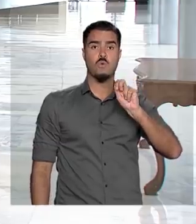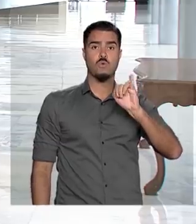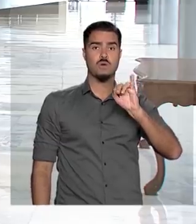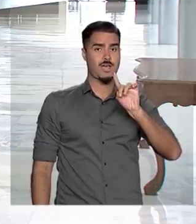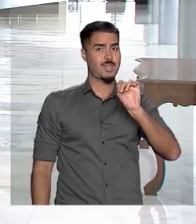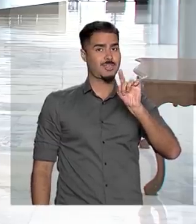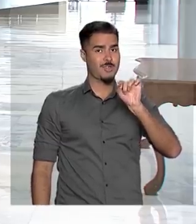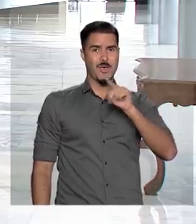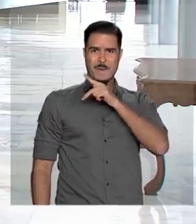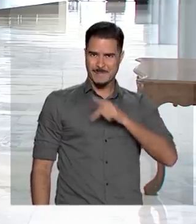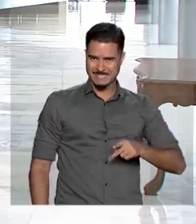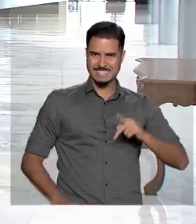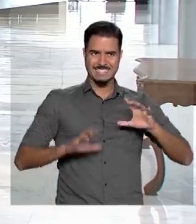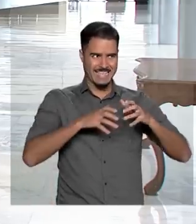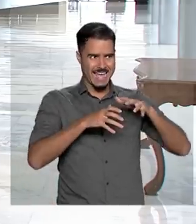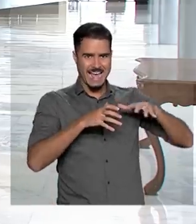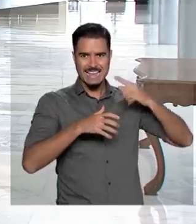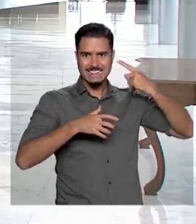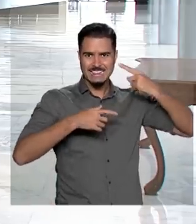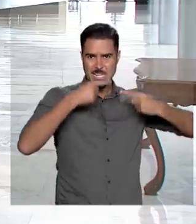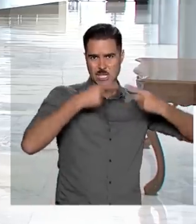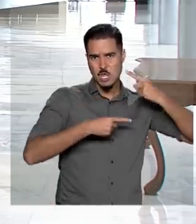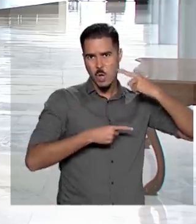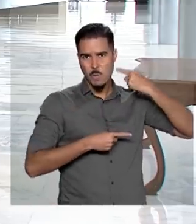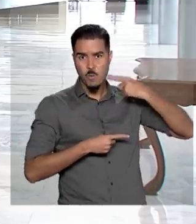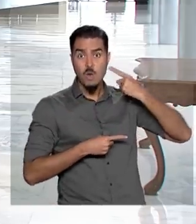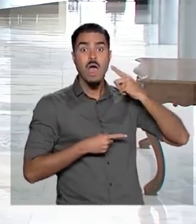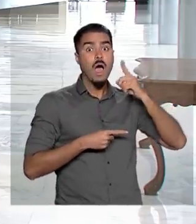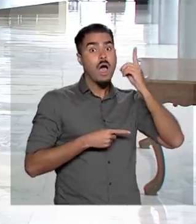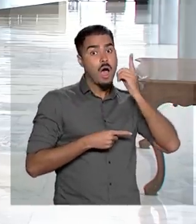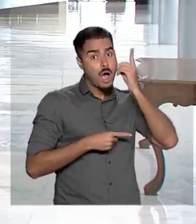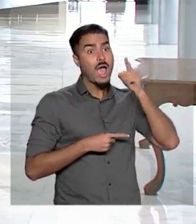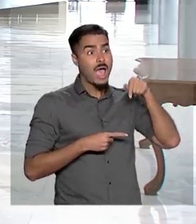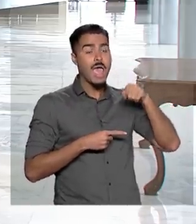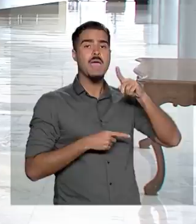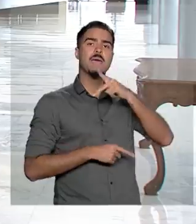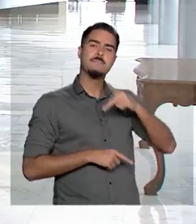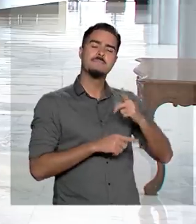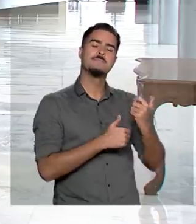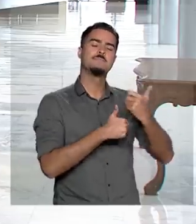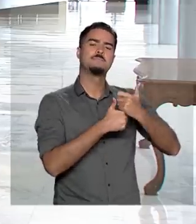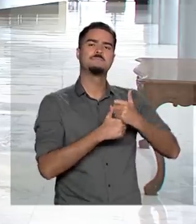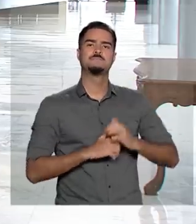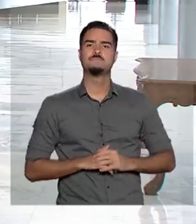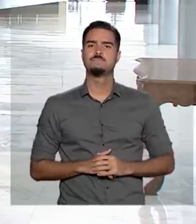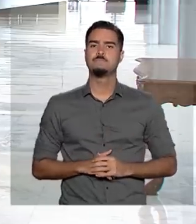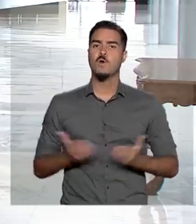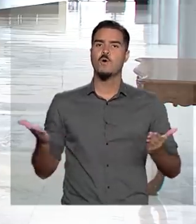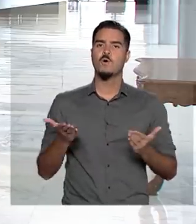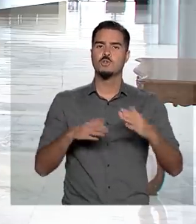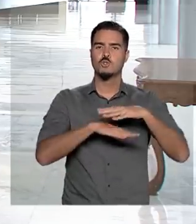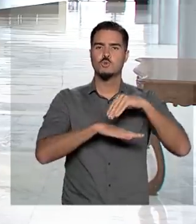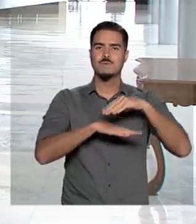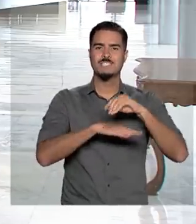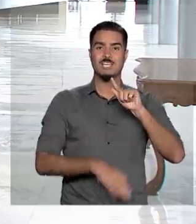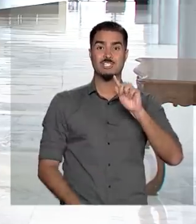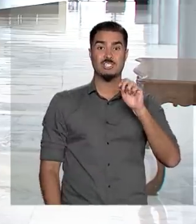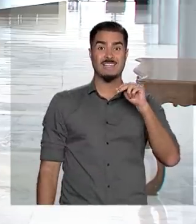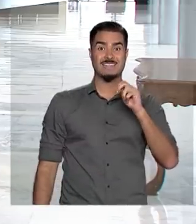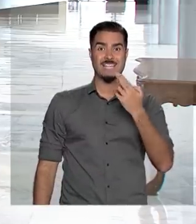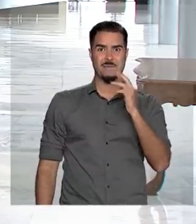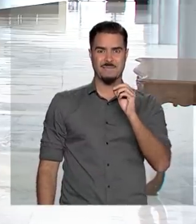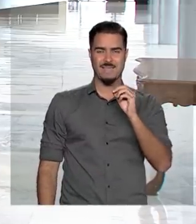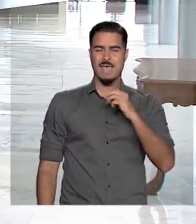Assembleia Nacional da Venezuela, como presidente legítimo do país. E hoje, em Genebra, na Suíça, a ministra